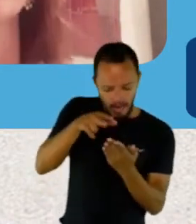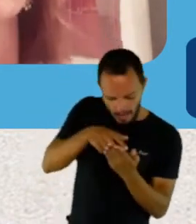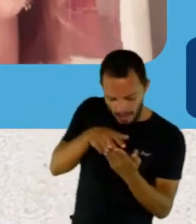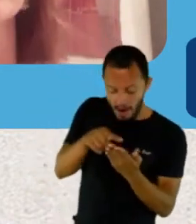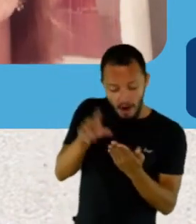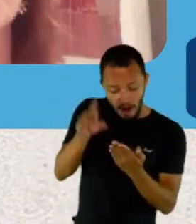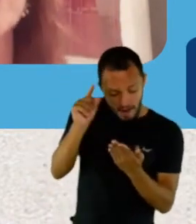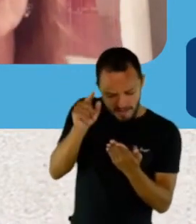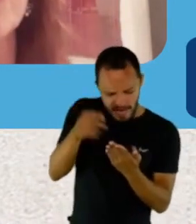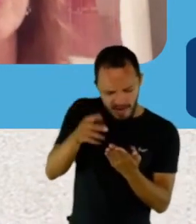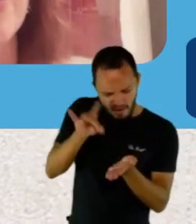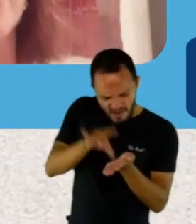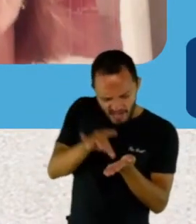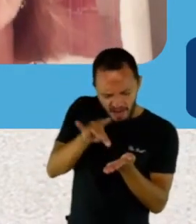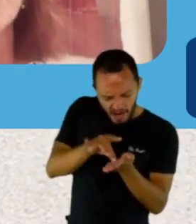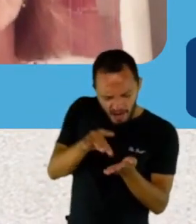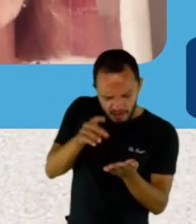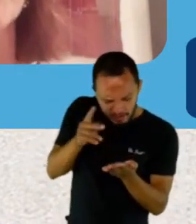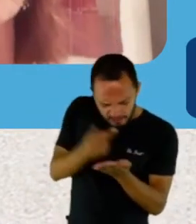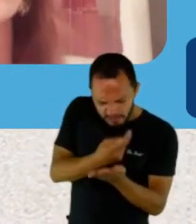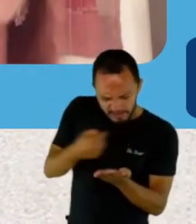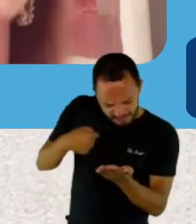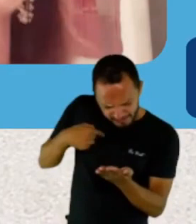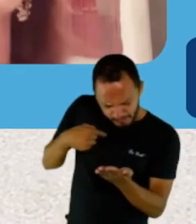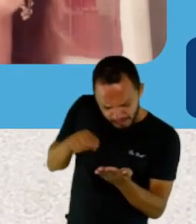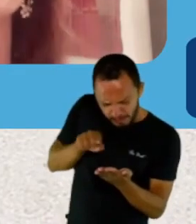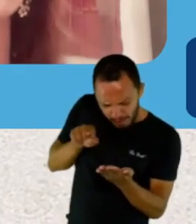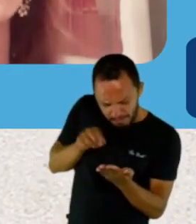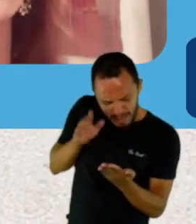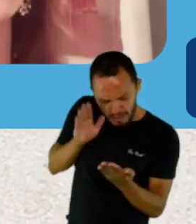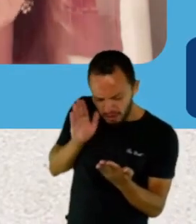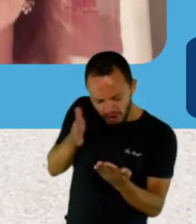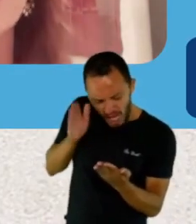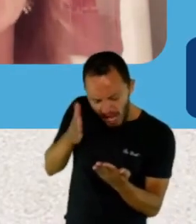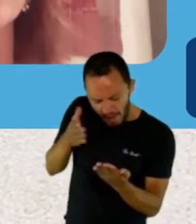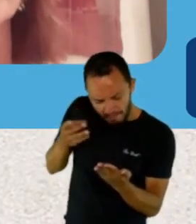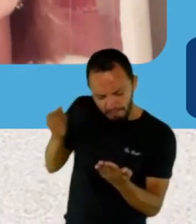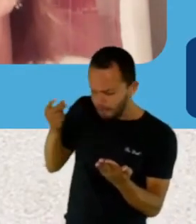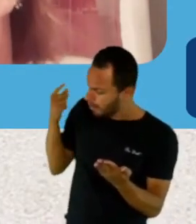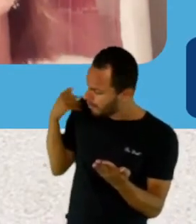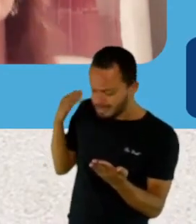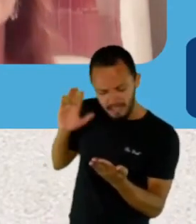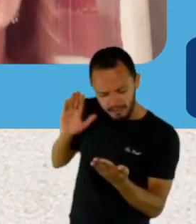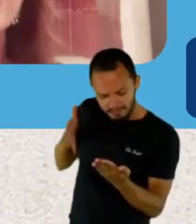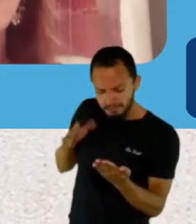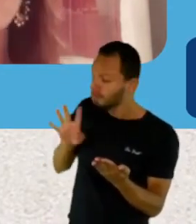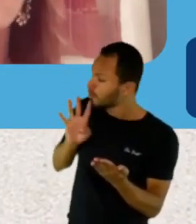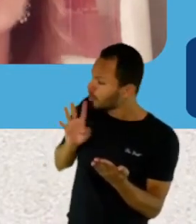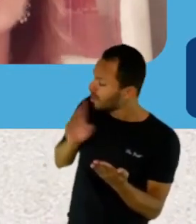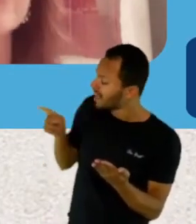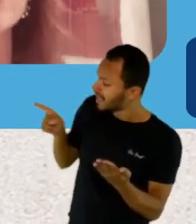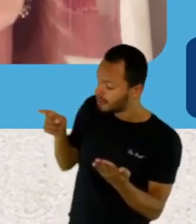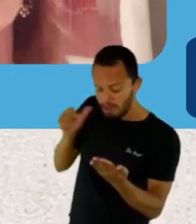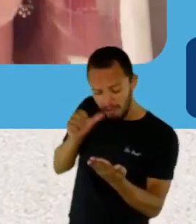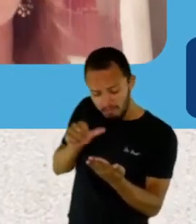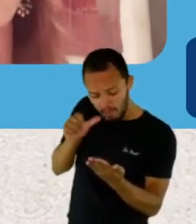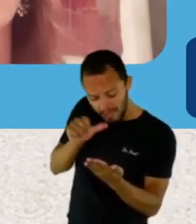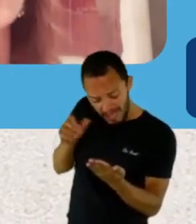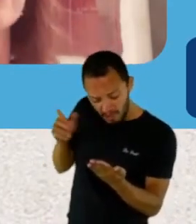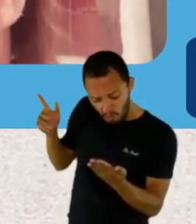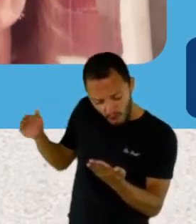coisas lá que já aconteceram comigo, e quando eu li isso, eu li, falei, cara, isso aí acontece também com outras pessoas, então é isso, essa